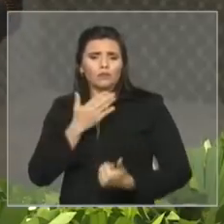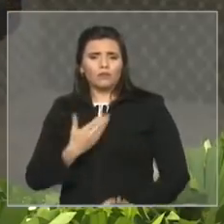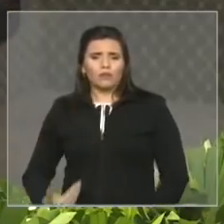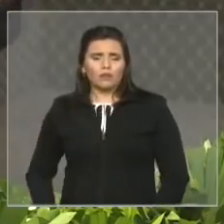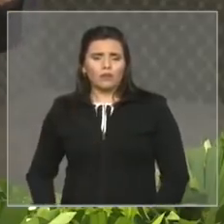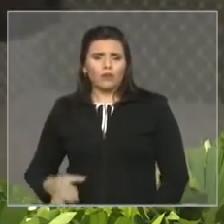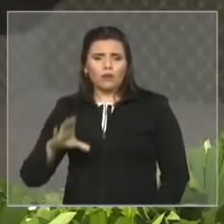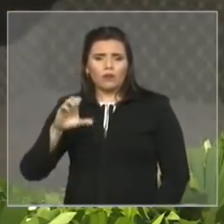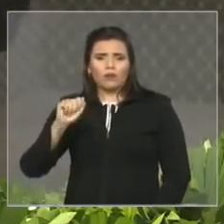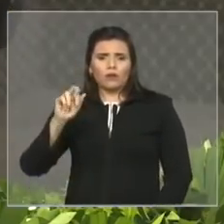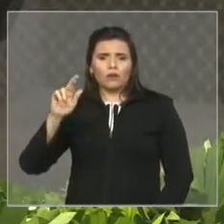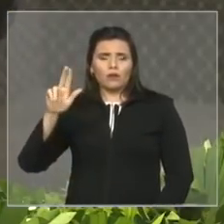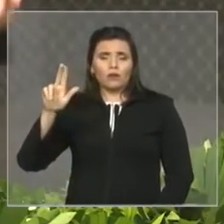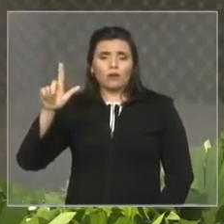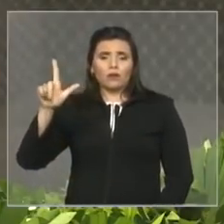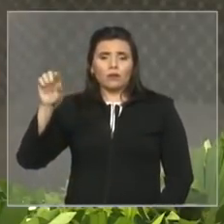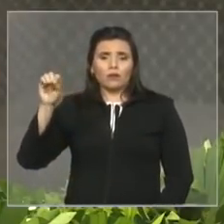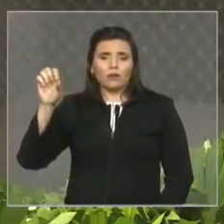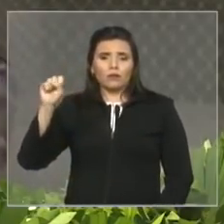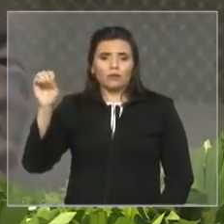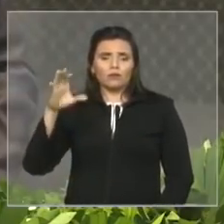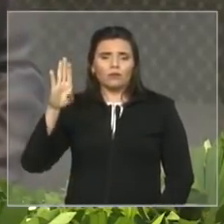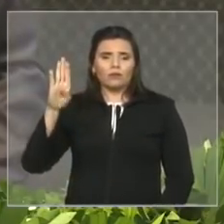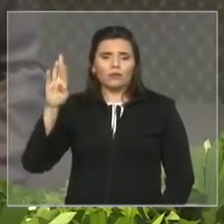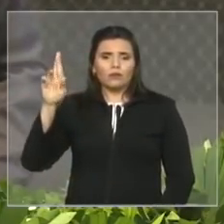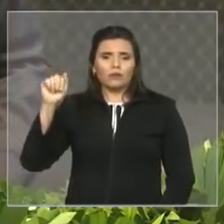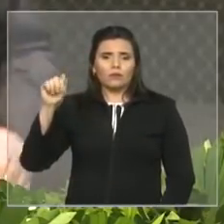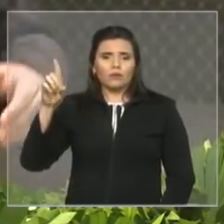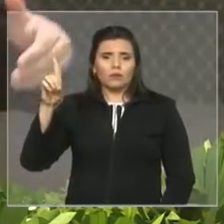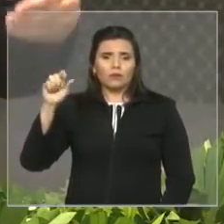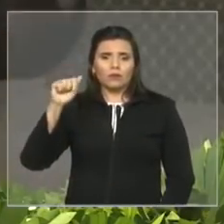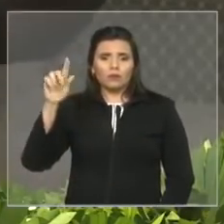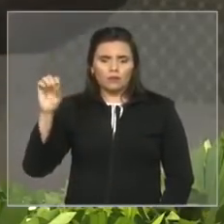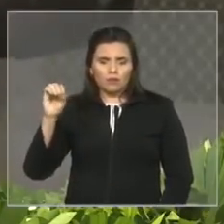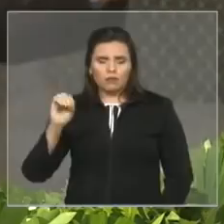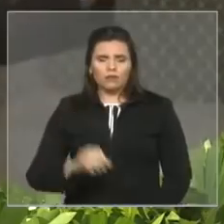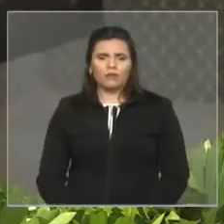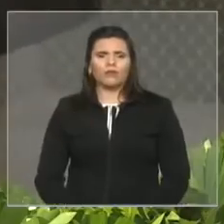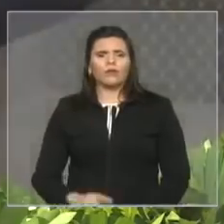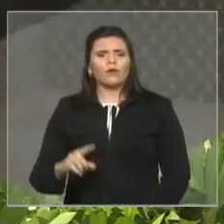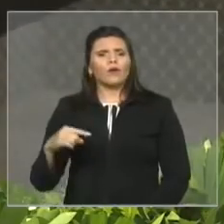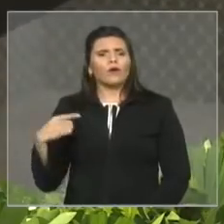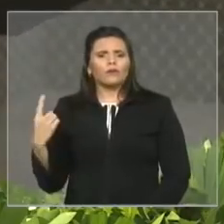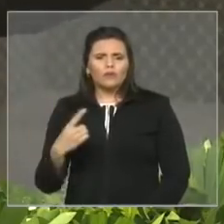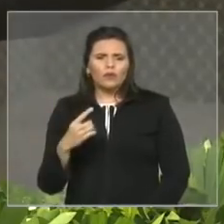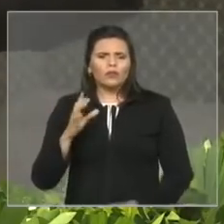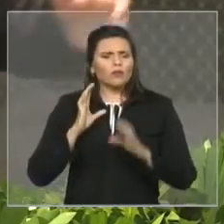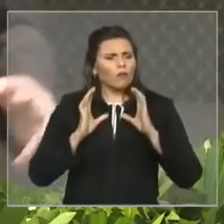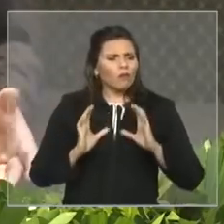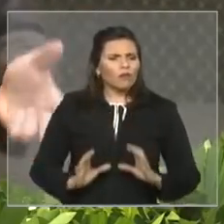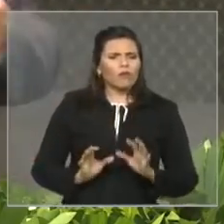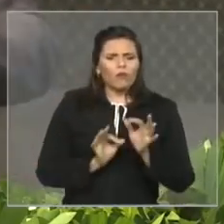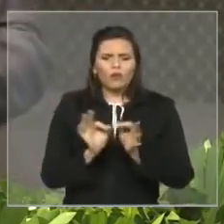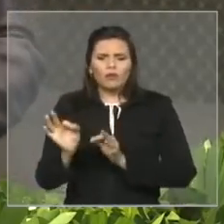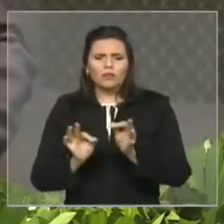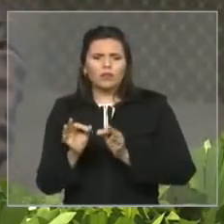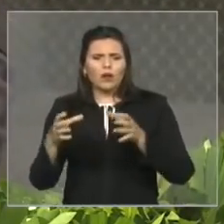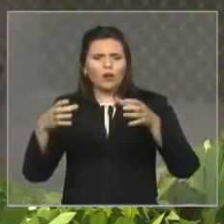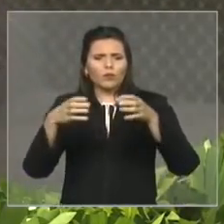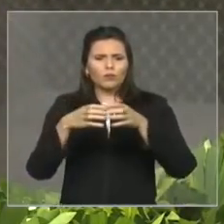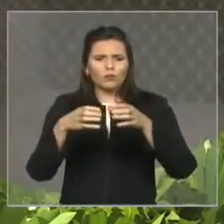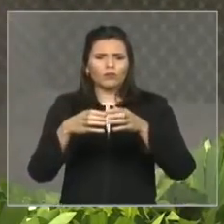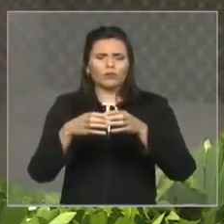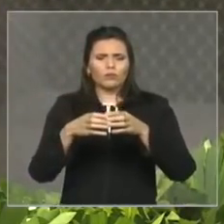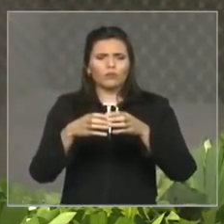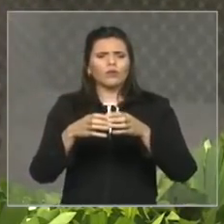de um modo geral a coordenar o mesmo conjunto de auxiliares, a mesma equipe que nos trouxe